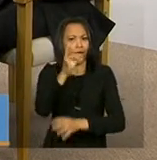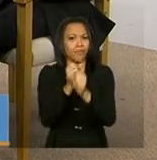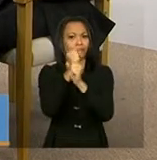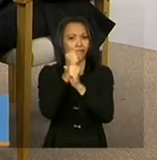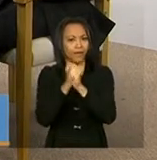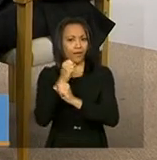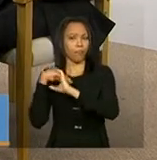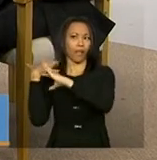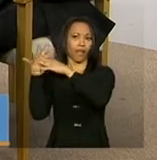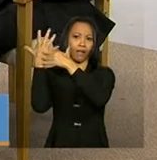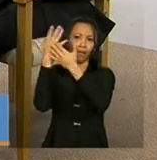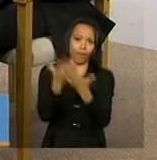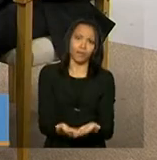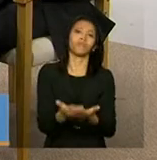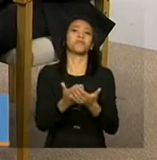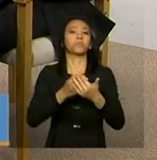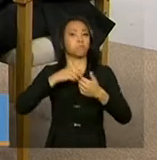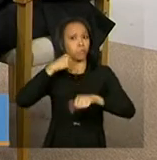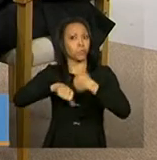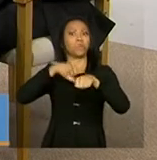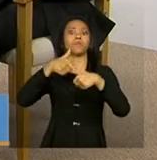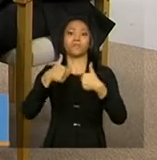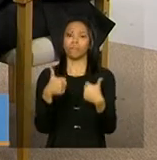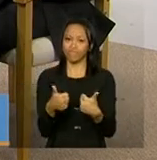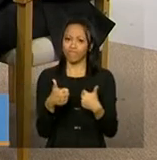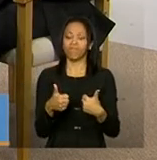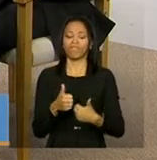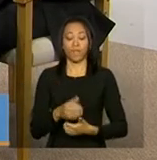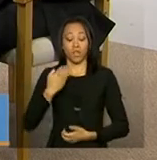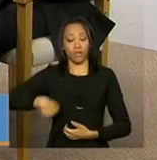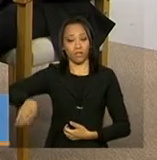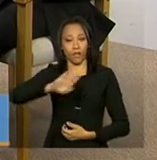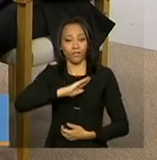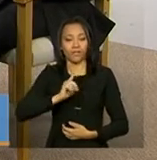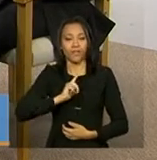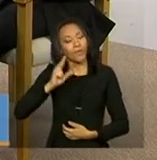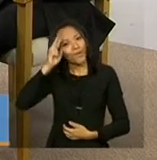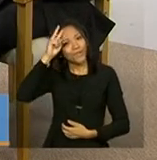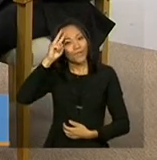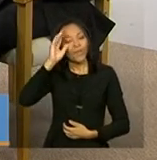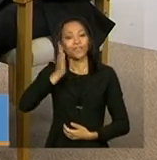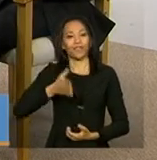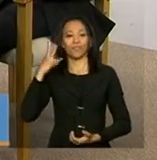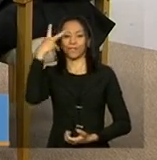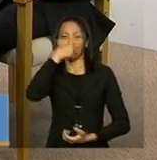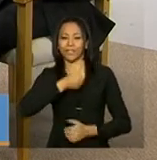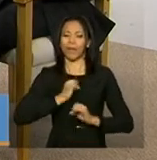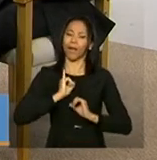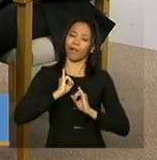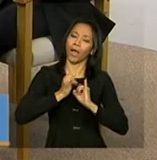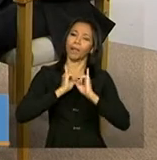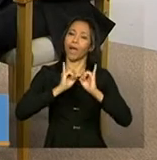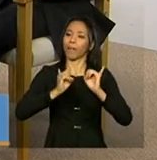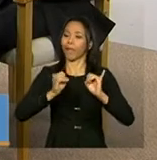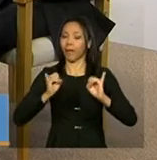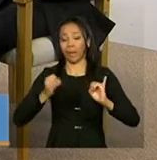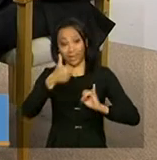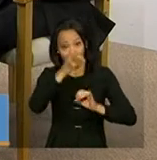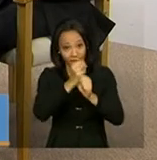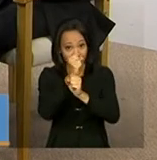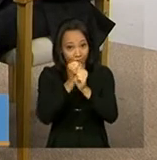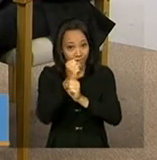transformação e a gente tem uma história já bonita para contar, eu acho que esses 10 anos são anos,